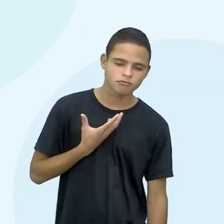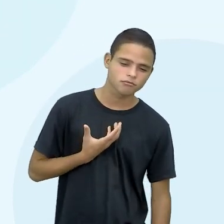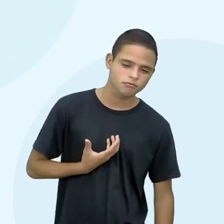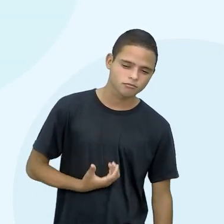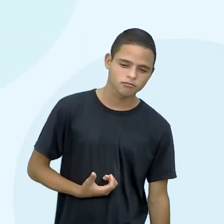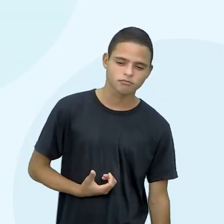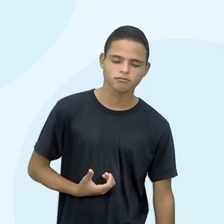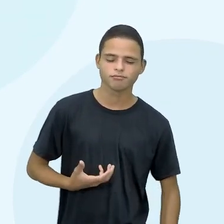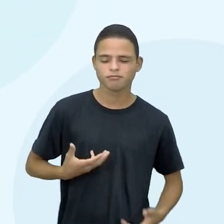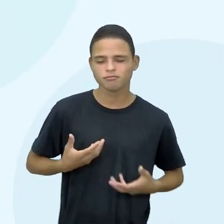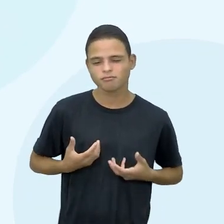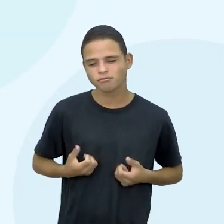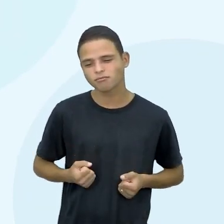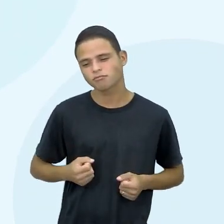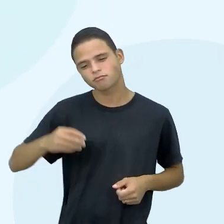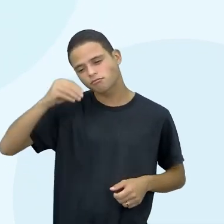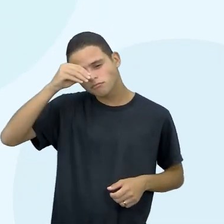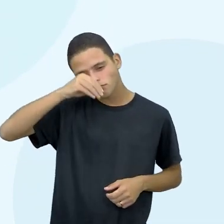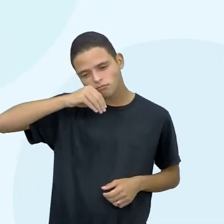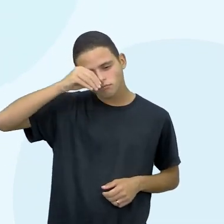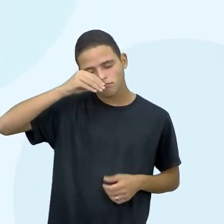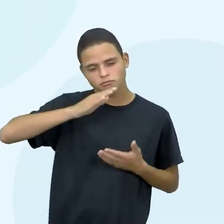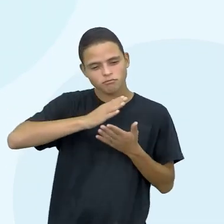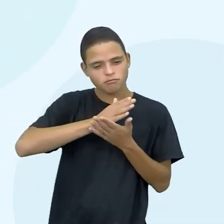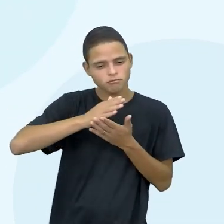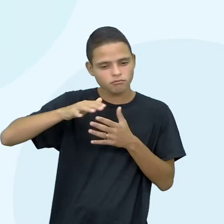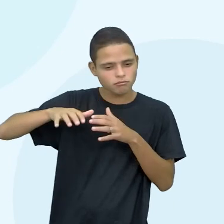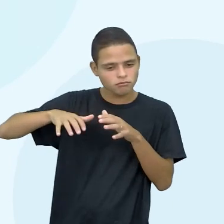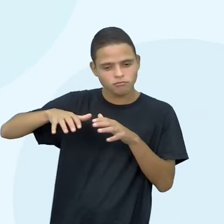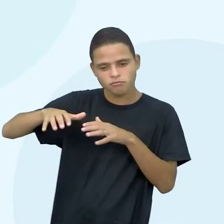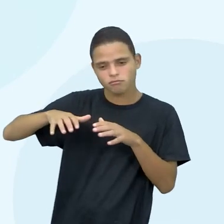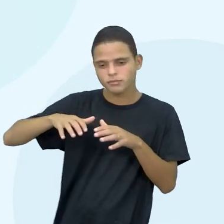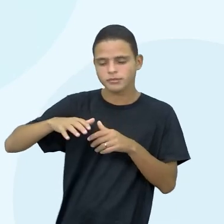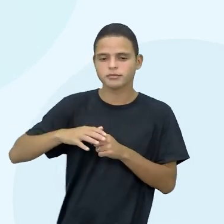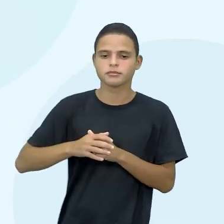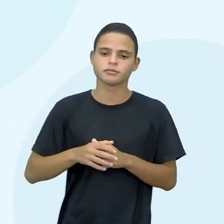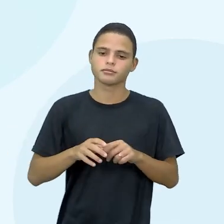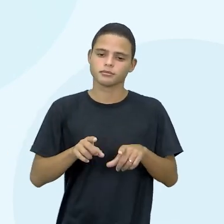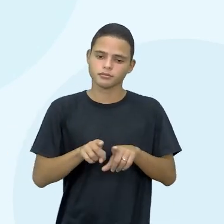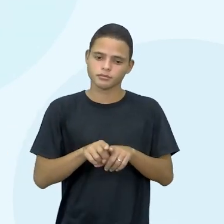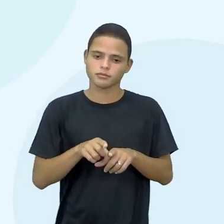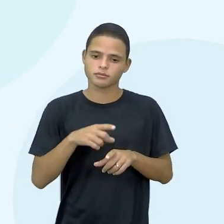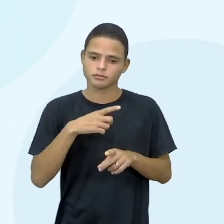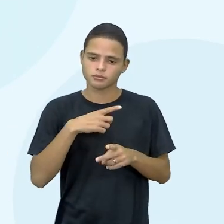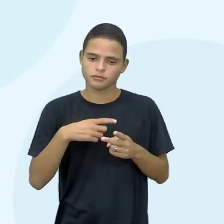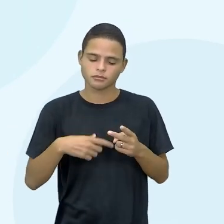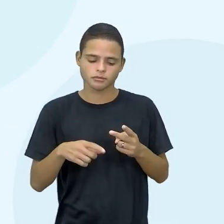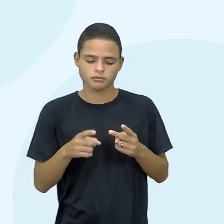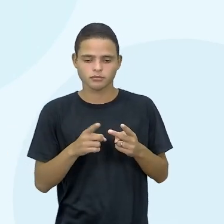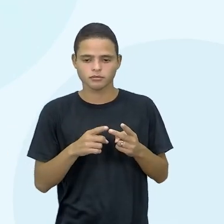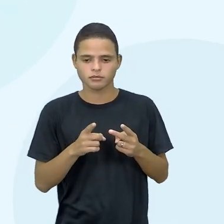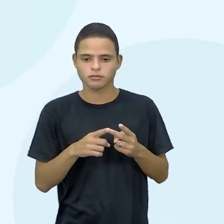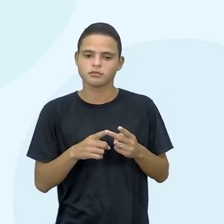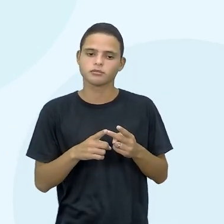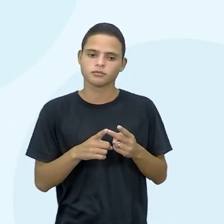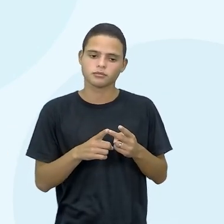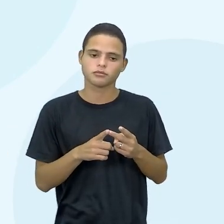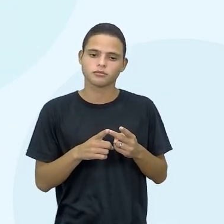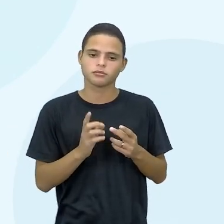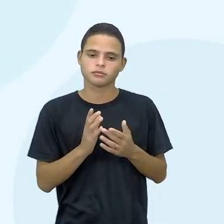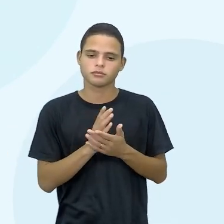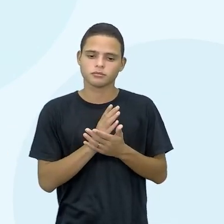aquele cansaço, né, nos mínimos movimentos, e também apresentava a questão das